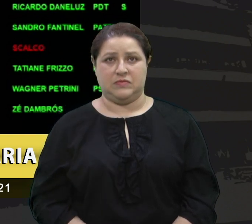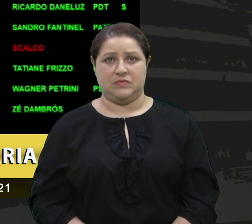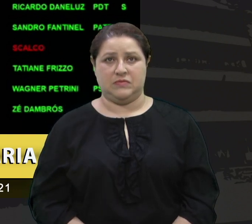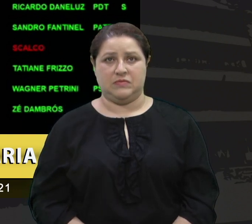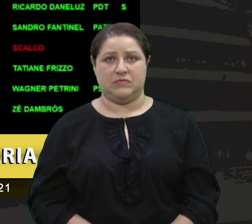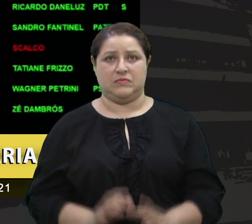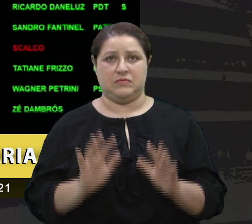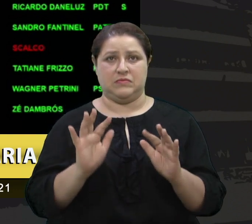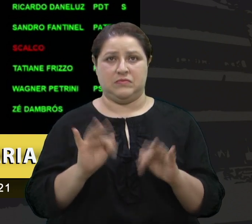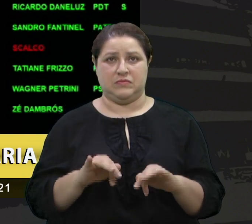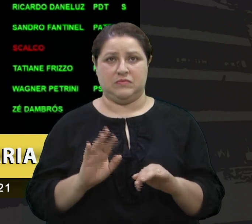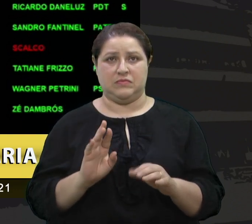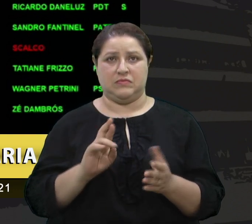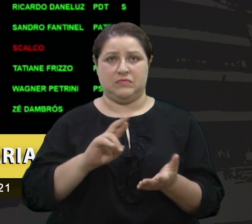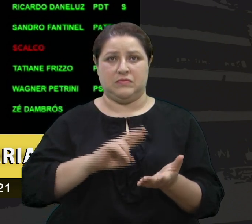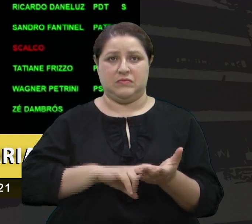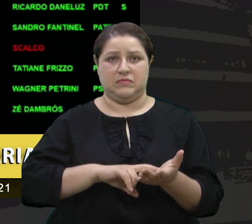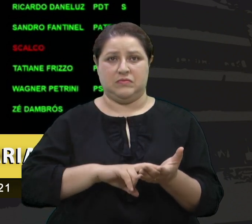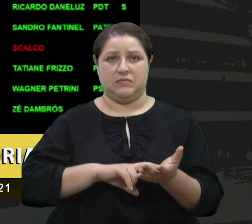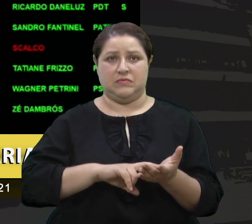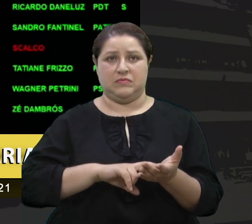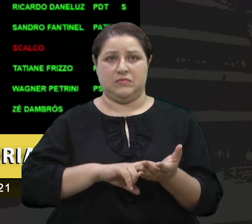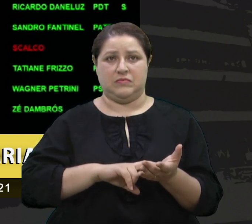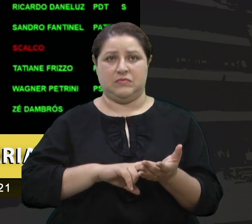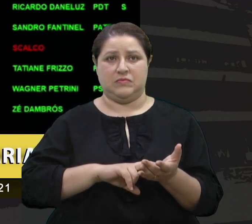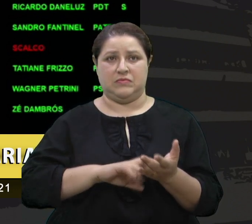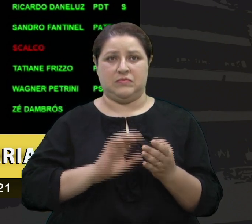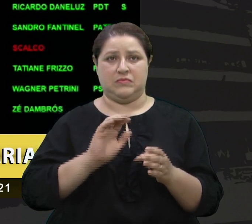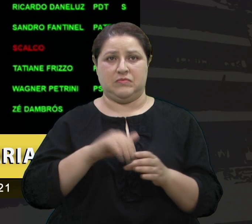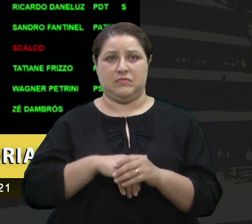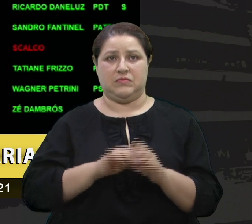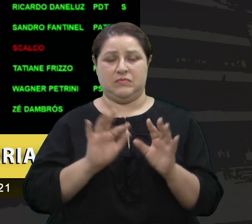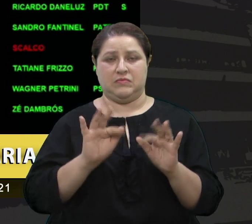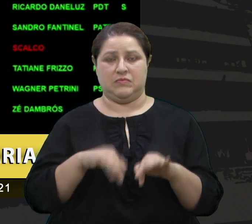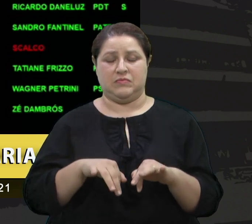Encerado o registro dos votos, encerada a votação.